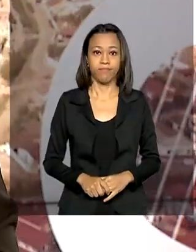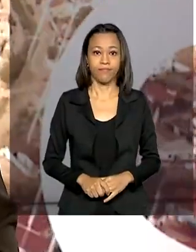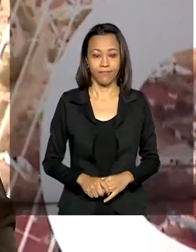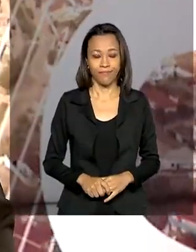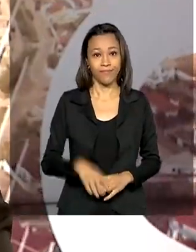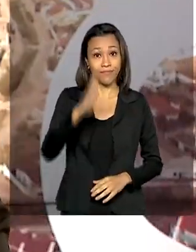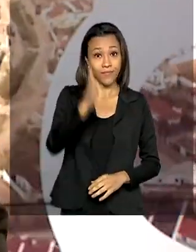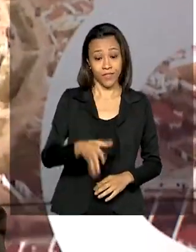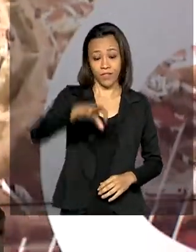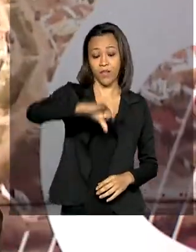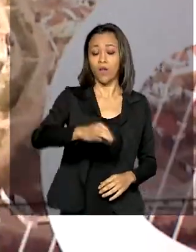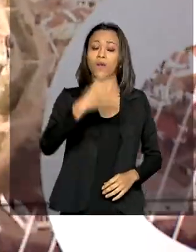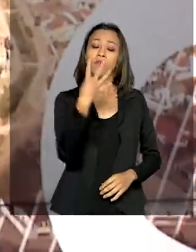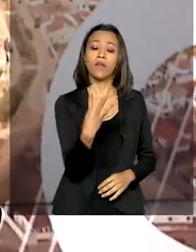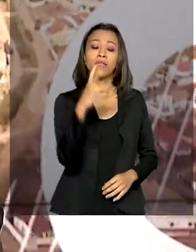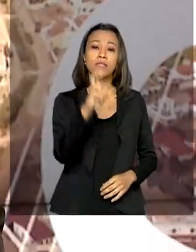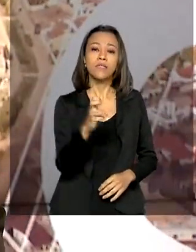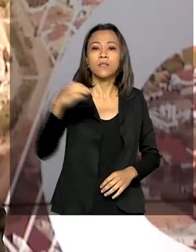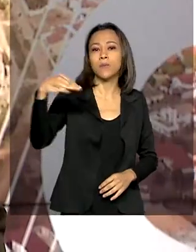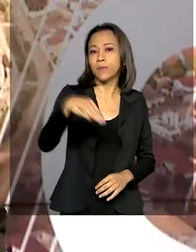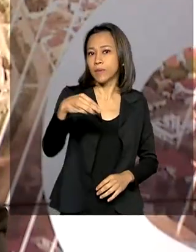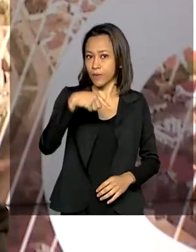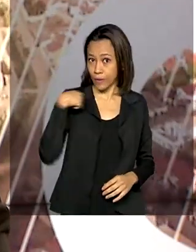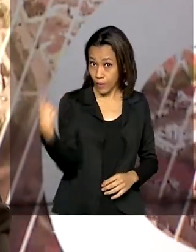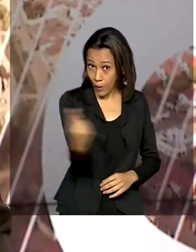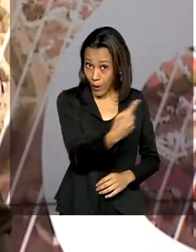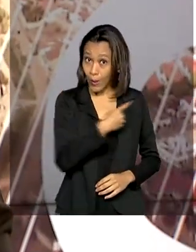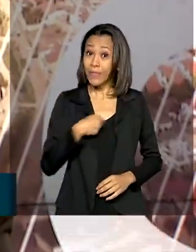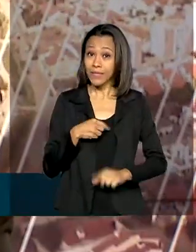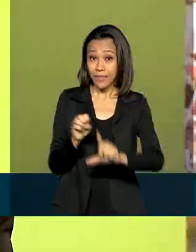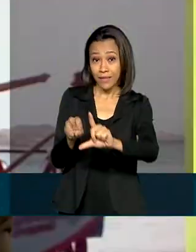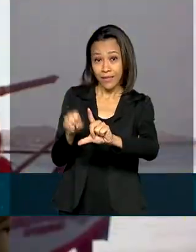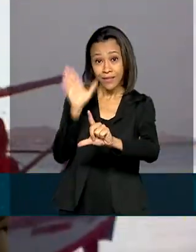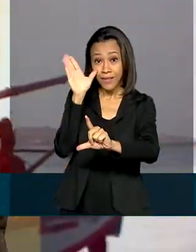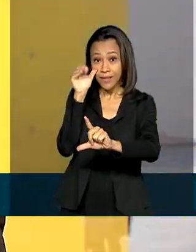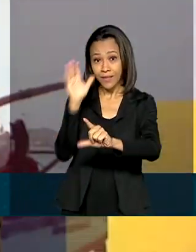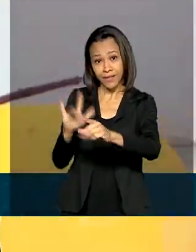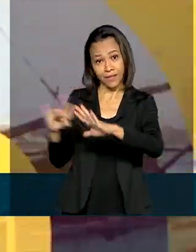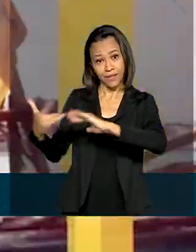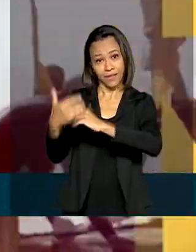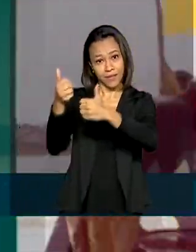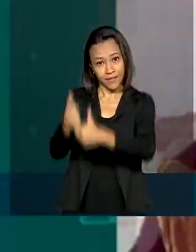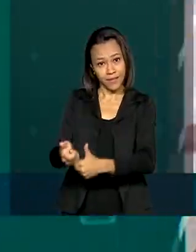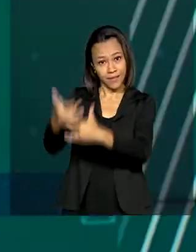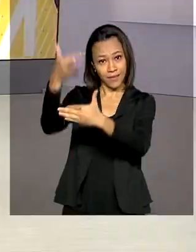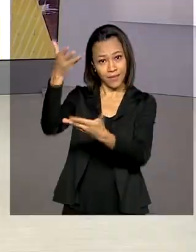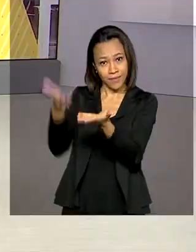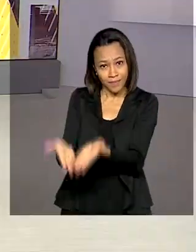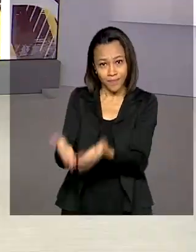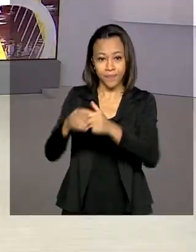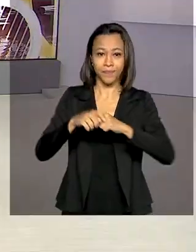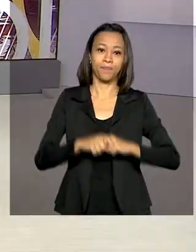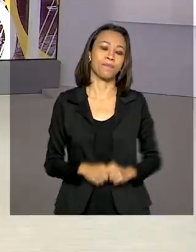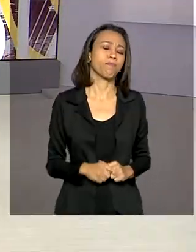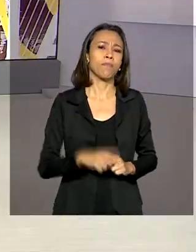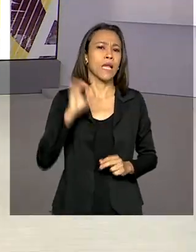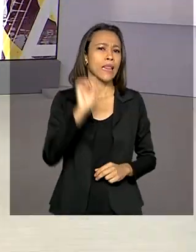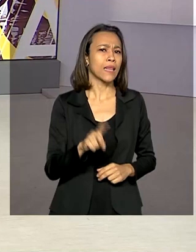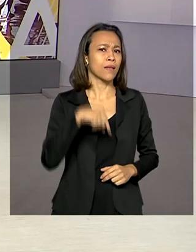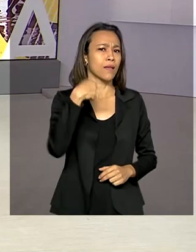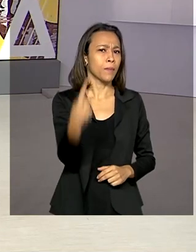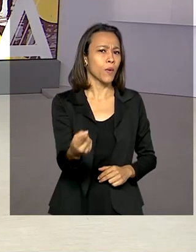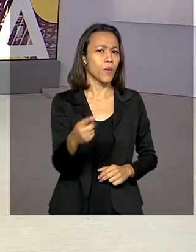São 9 horas e 45 minutos. Nós estamos ao vivo também pelas redes sociais. Depois das